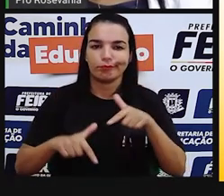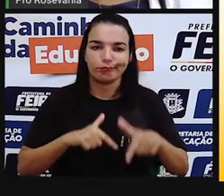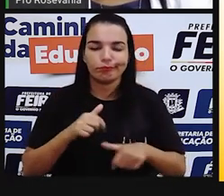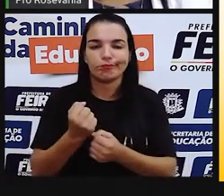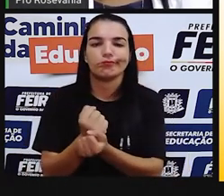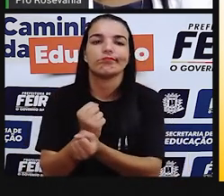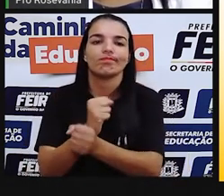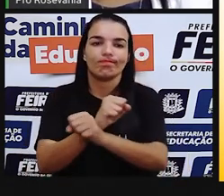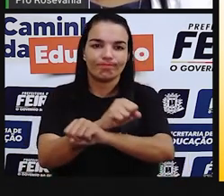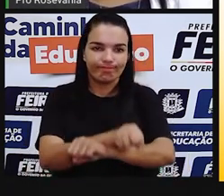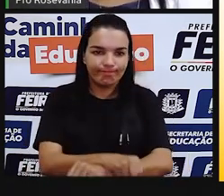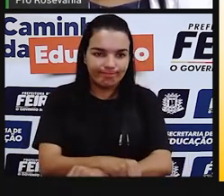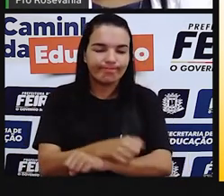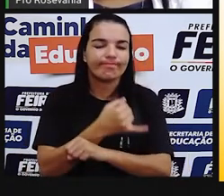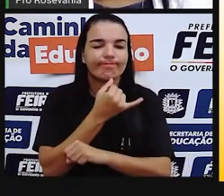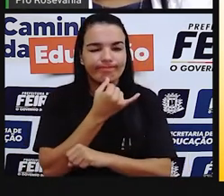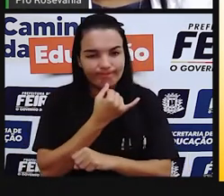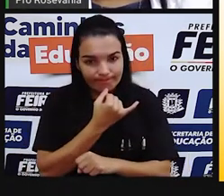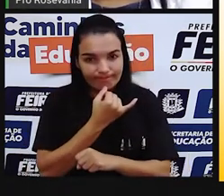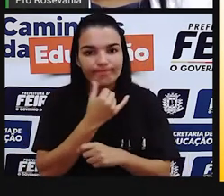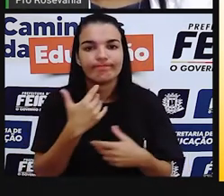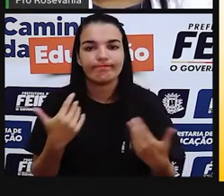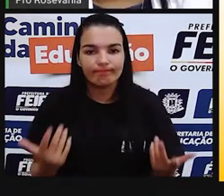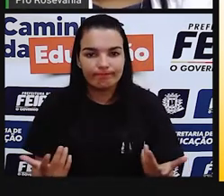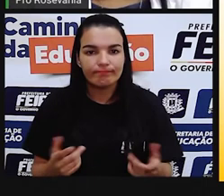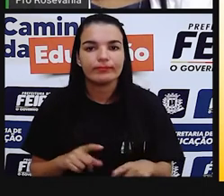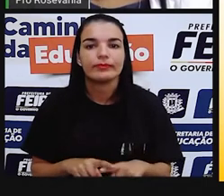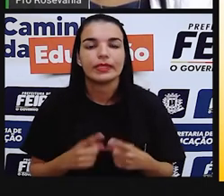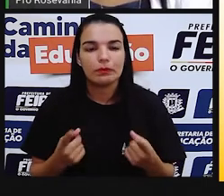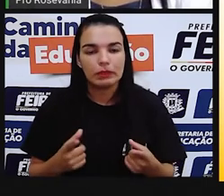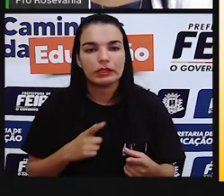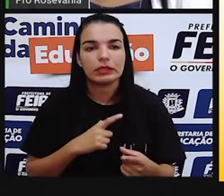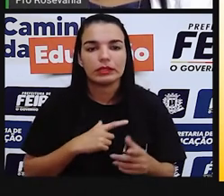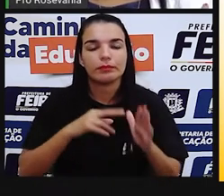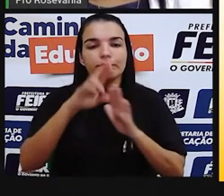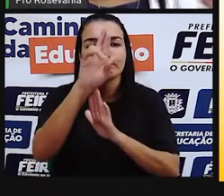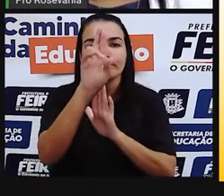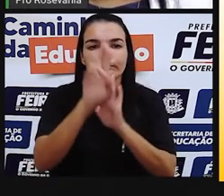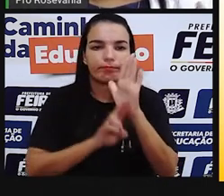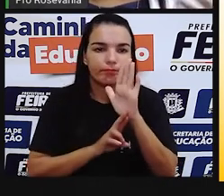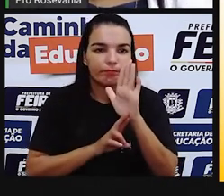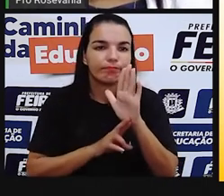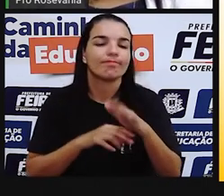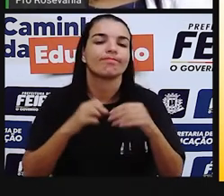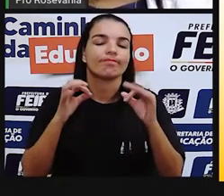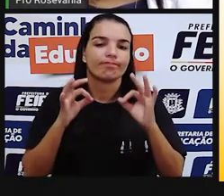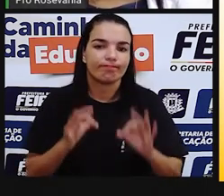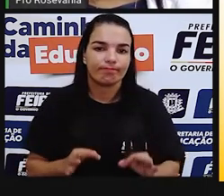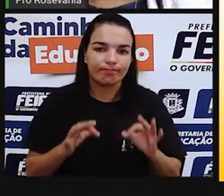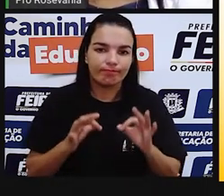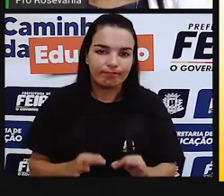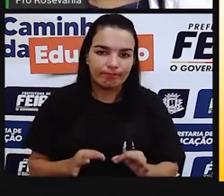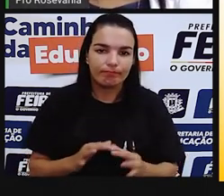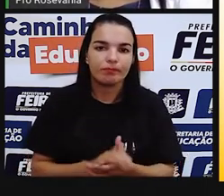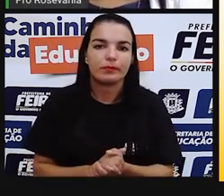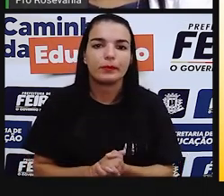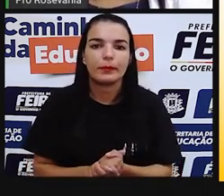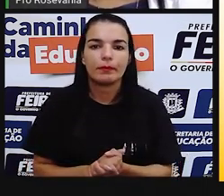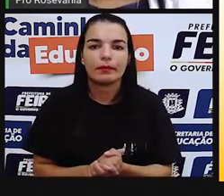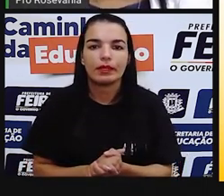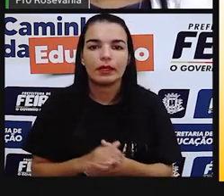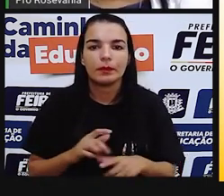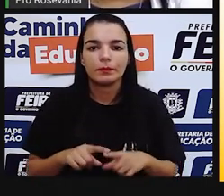uma vantagem, e não tinha referência a isso. Justamente porque a ideia mesmo que não era ganhada no prazo, mas no